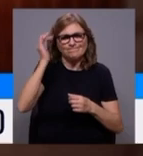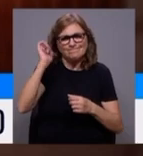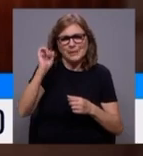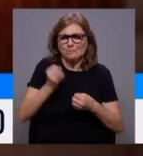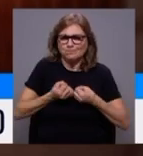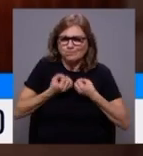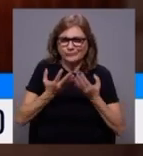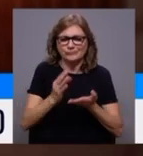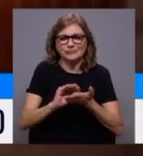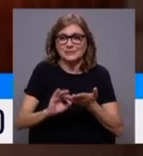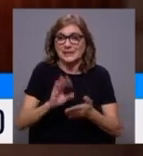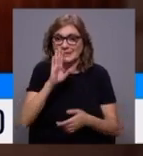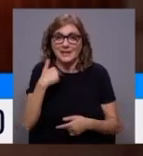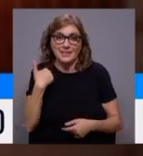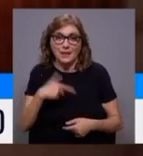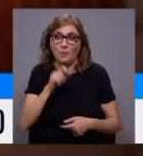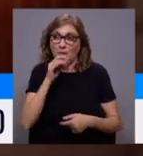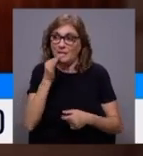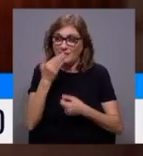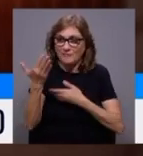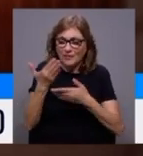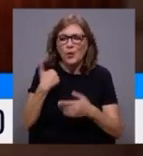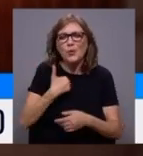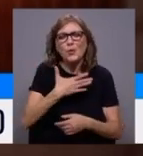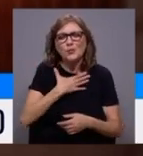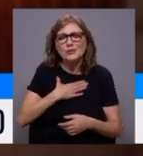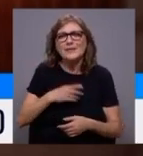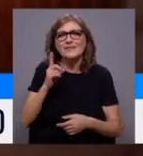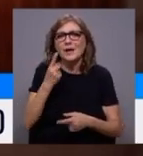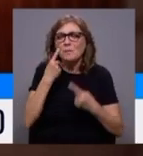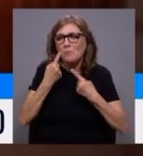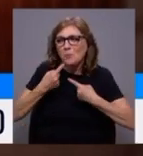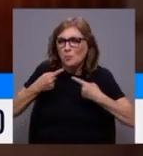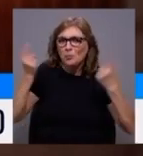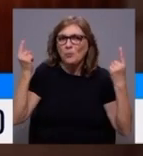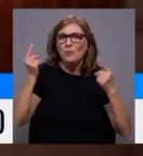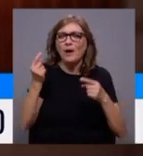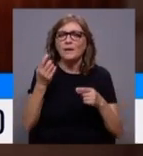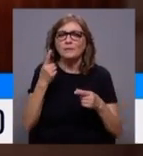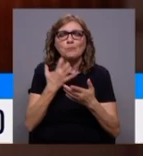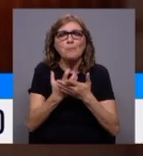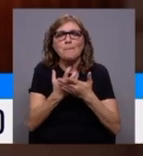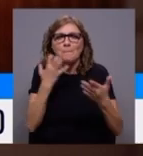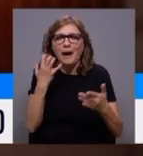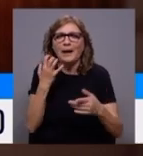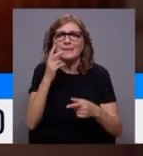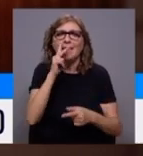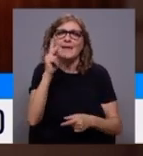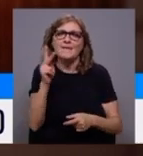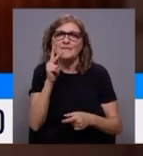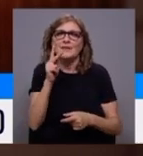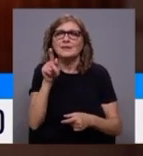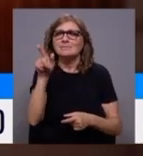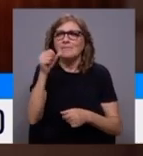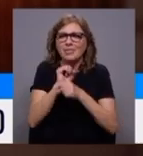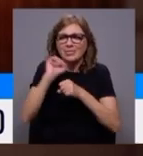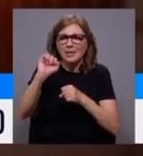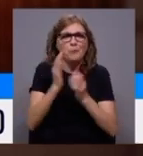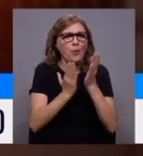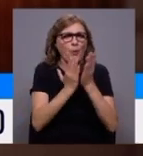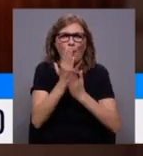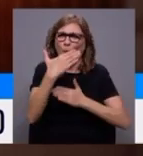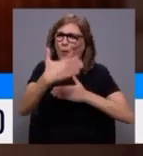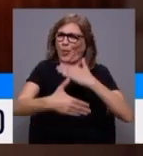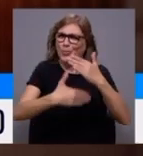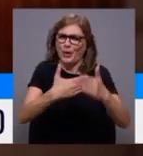pessoalmente, se eu tivesse a oportunidade de falar com ele, que eu gostava era de lhe mostrar o impacto e a vida que a sua obra continua a ter